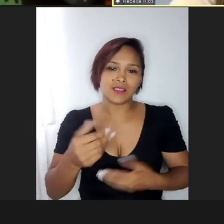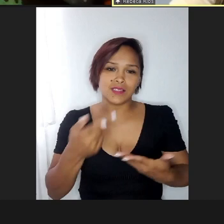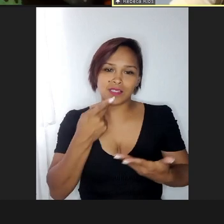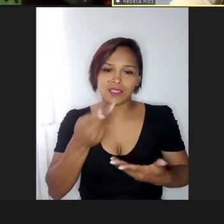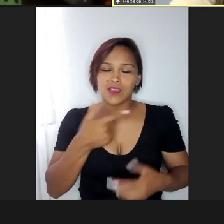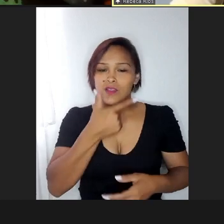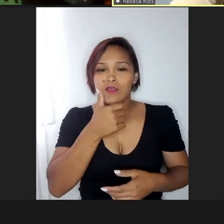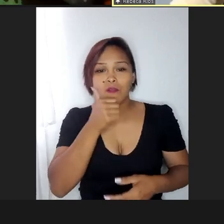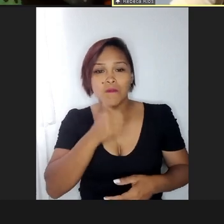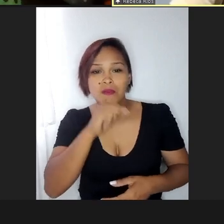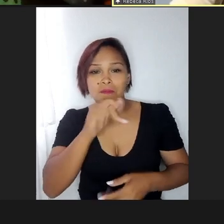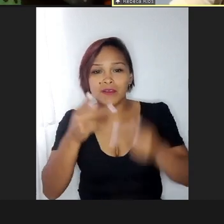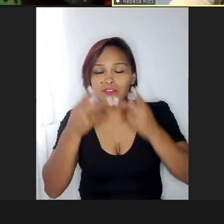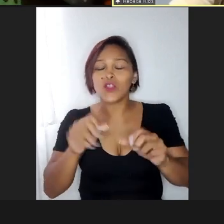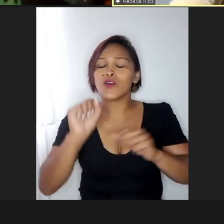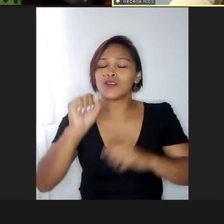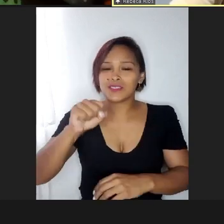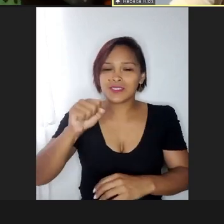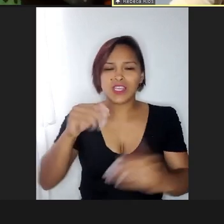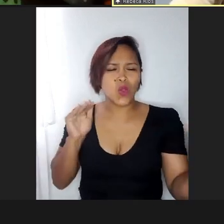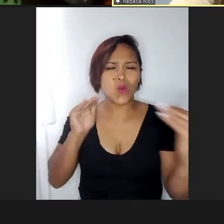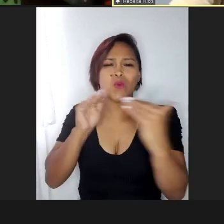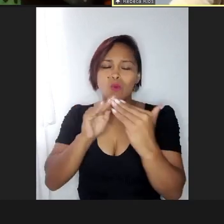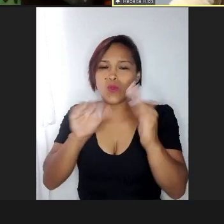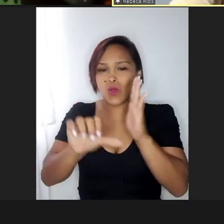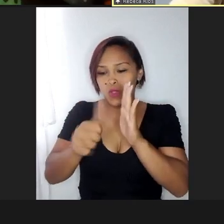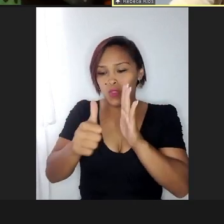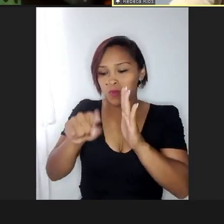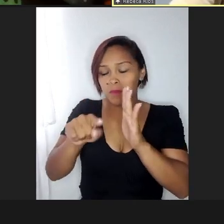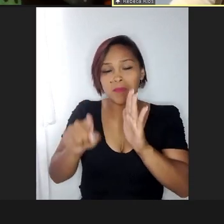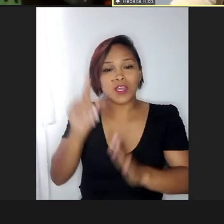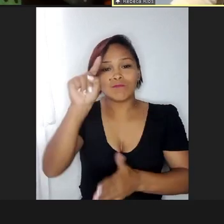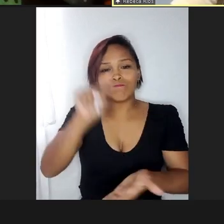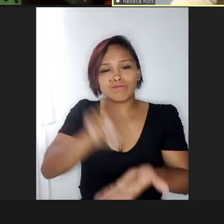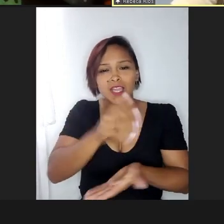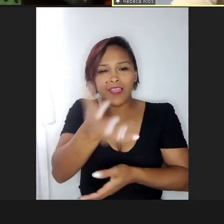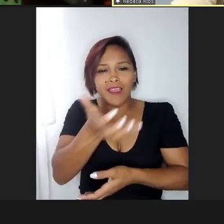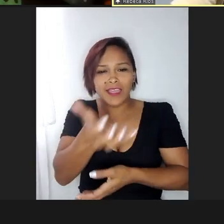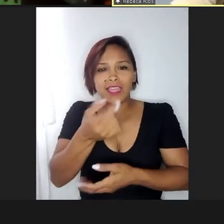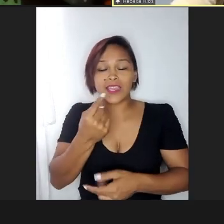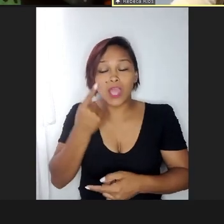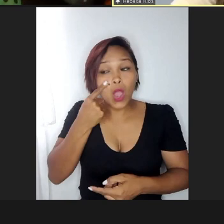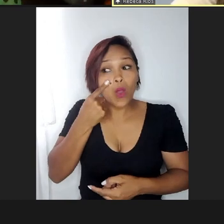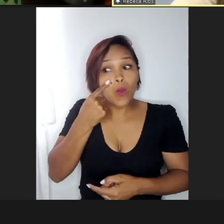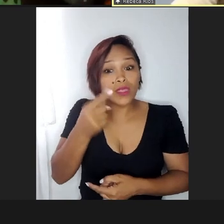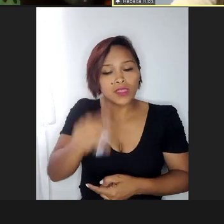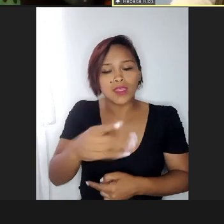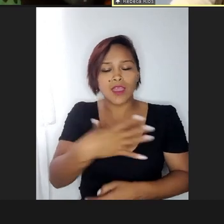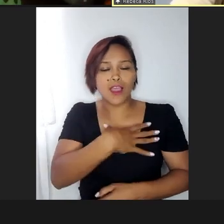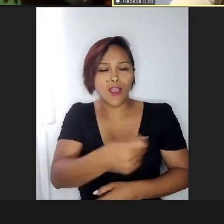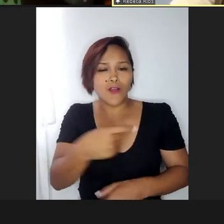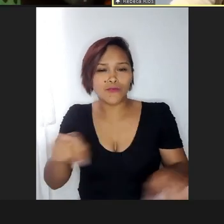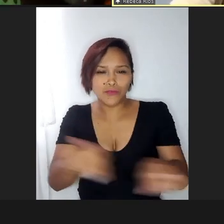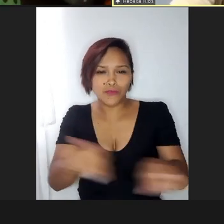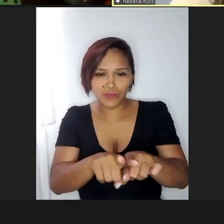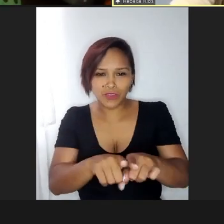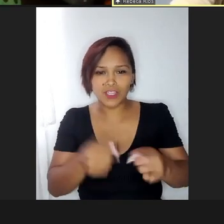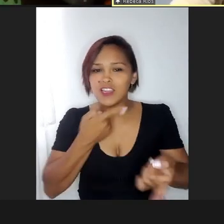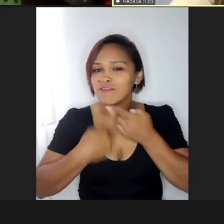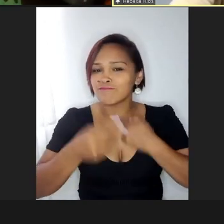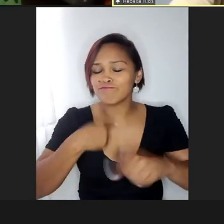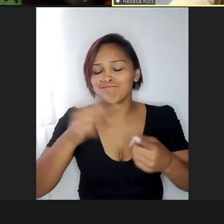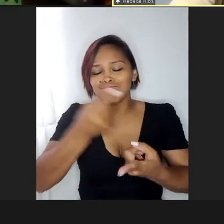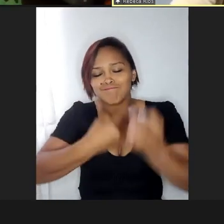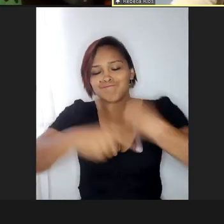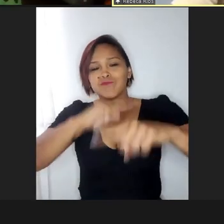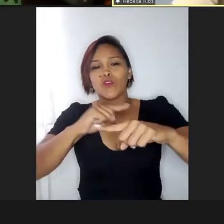falou, é isso, o primeiro ponto a ser buscado é o interesse ao seu filho, né, a evolução é bem